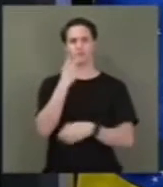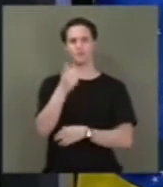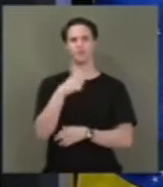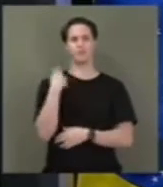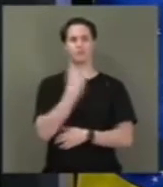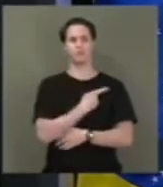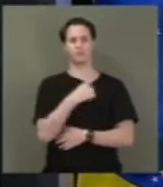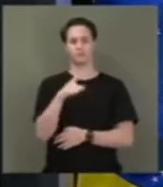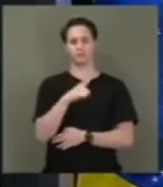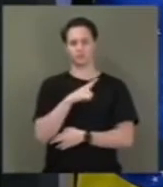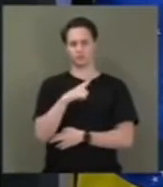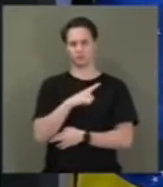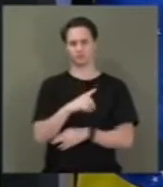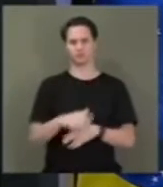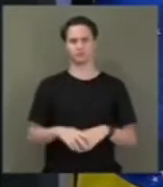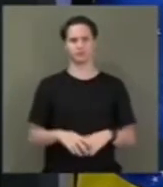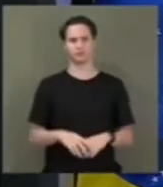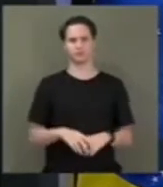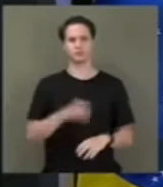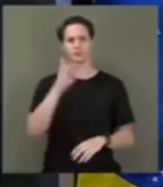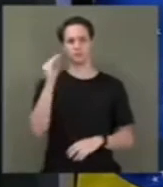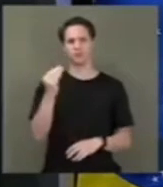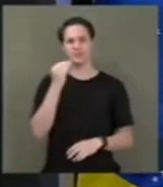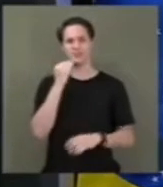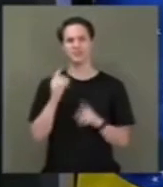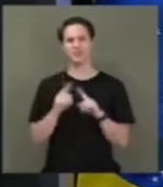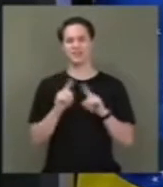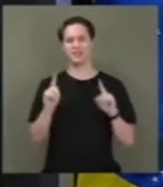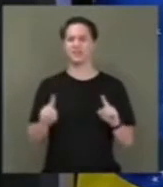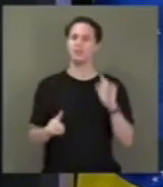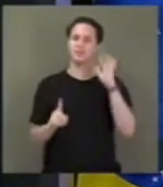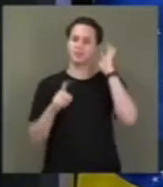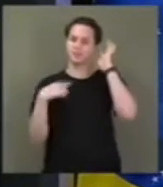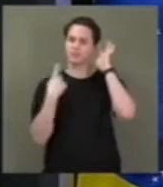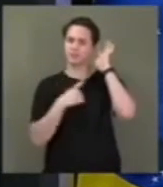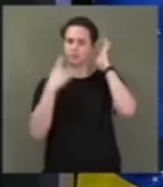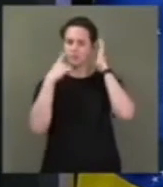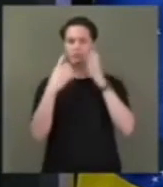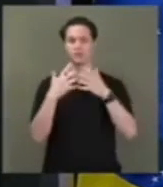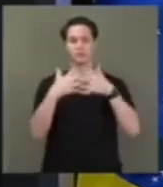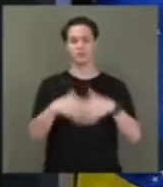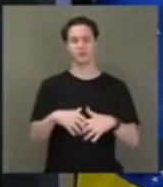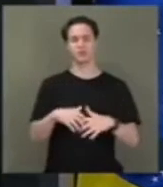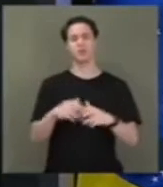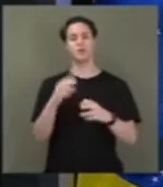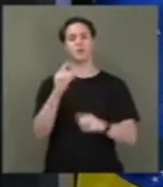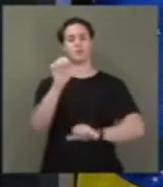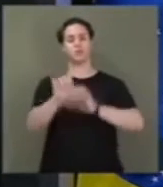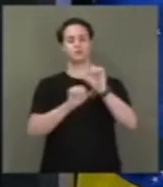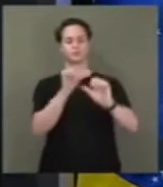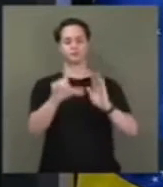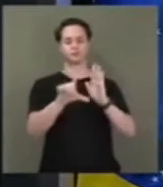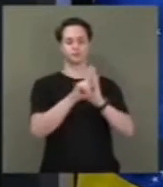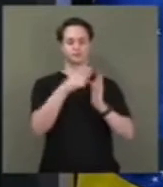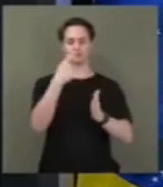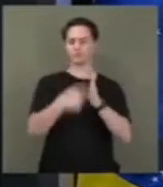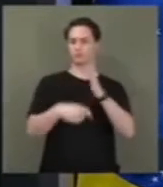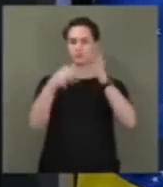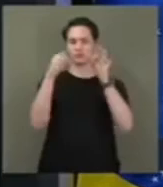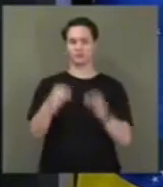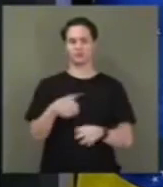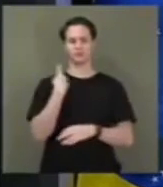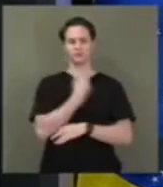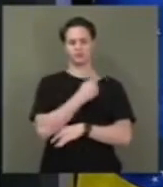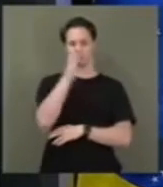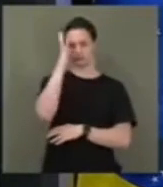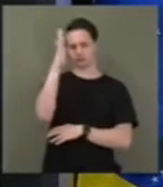a oportunidade de discutir aqui no Senado, realmente, uma reforma tributária decente. Que o sonho de todos nós é